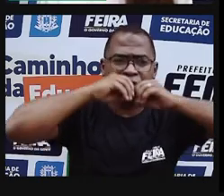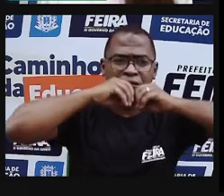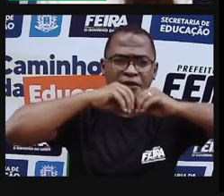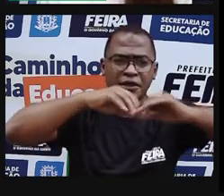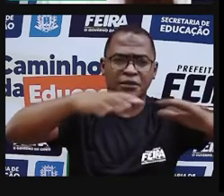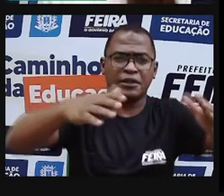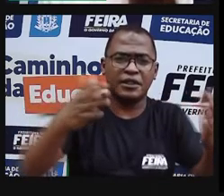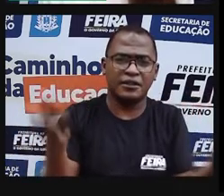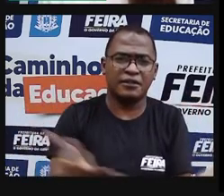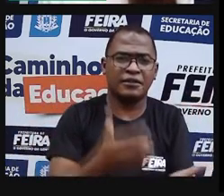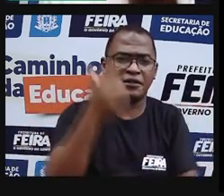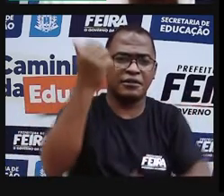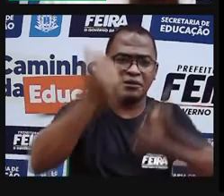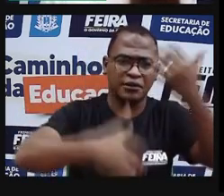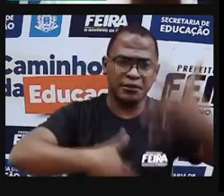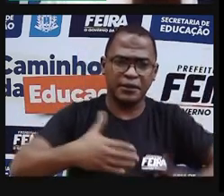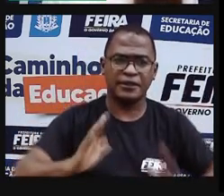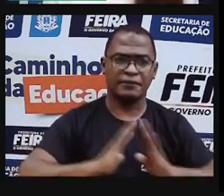eles nas escolas.